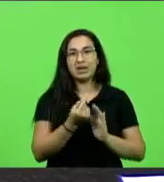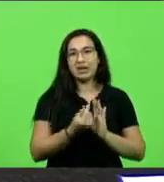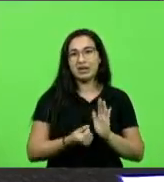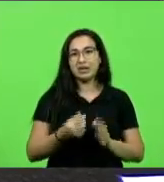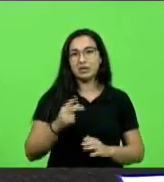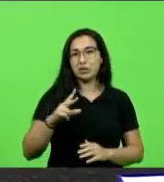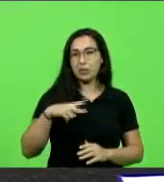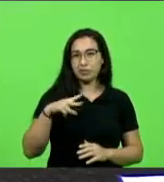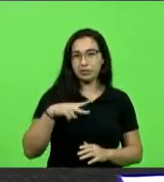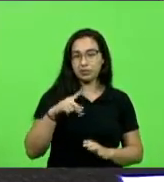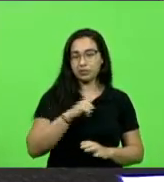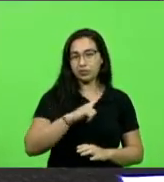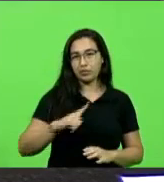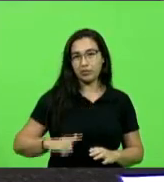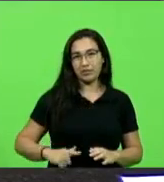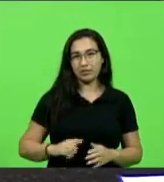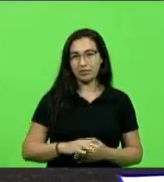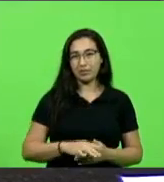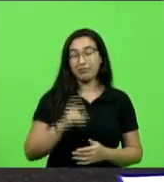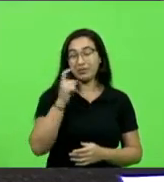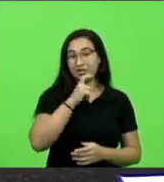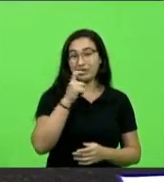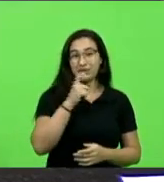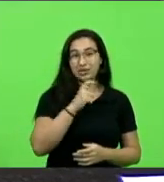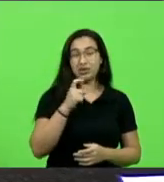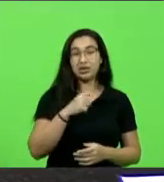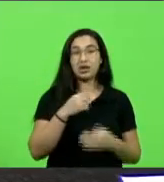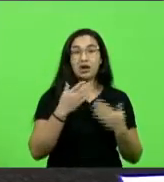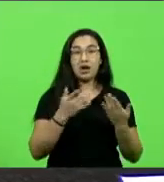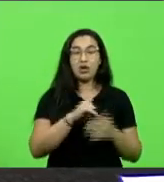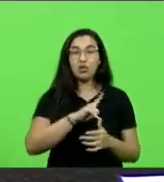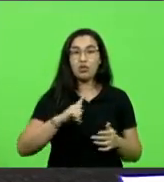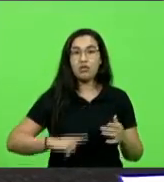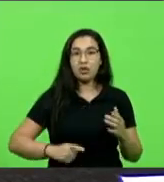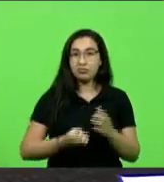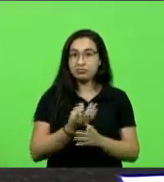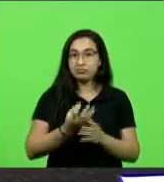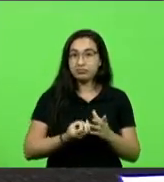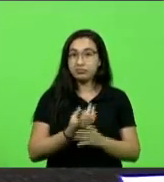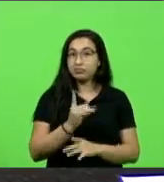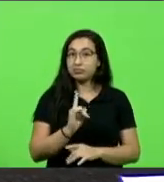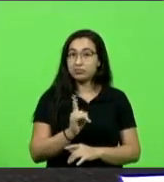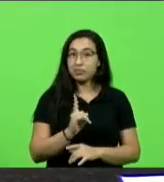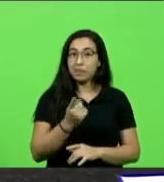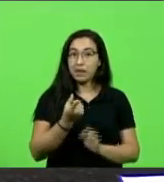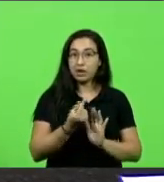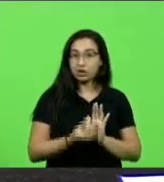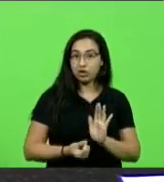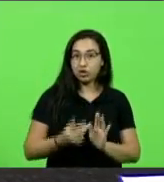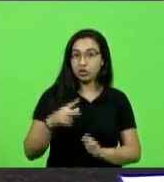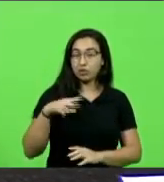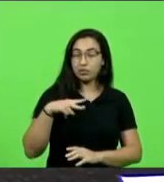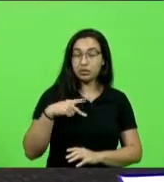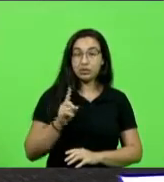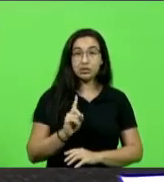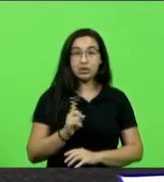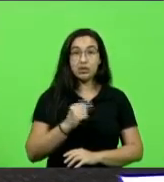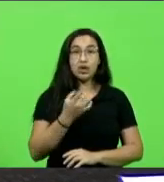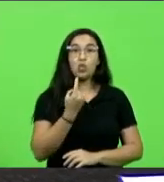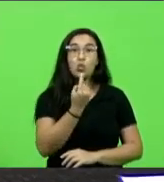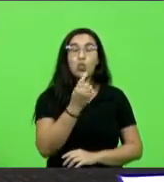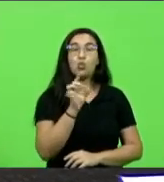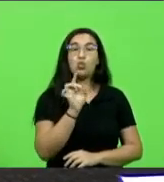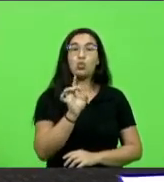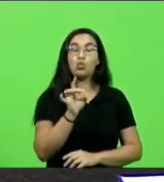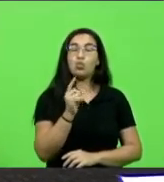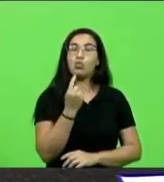existe. Isso uma fábula. O governo nada produz. O governo não tem dinheiro próprio. A única coisa que o governo tem é